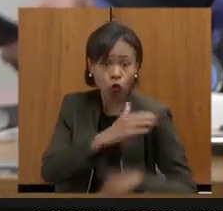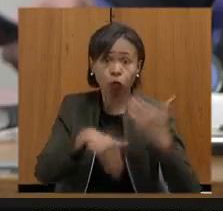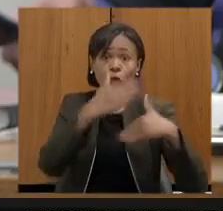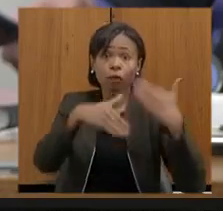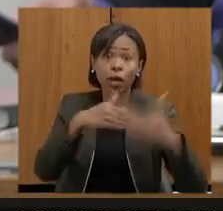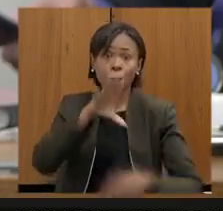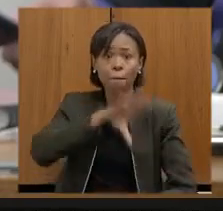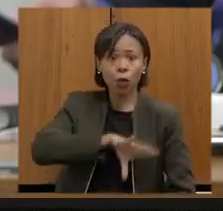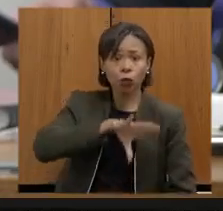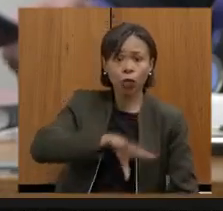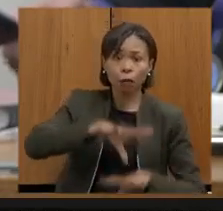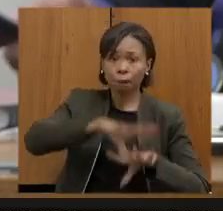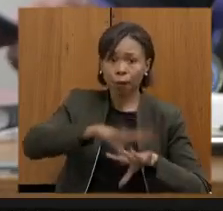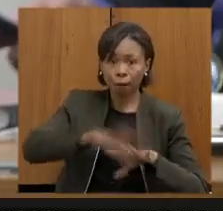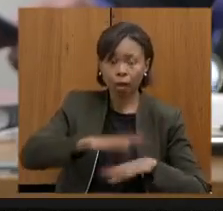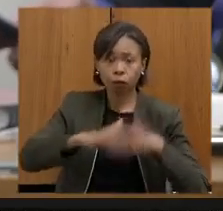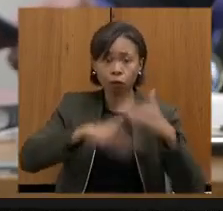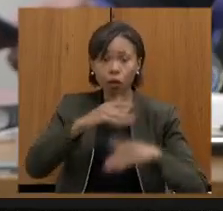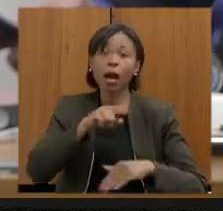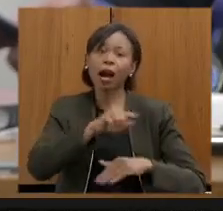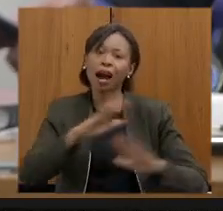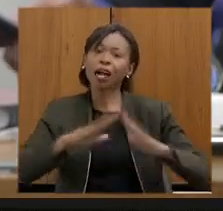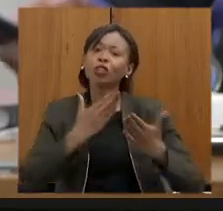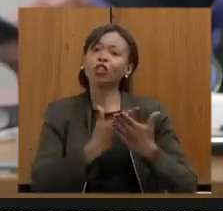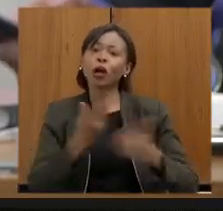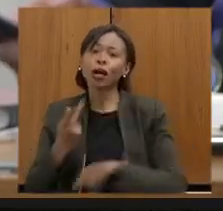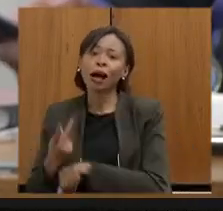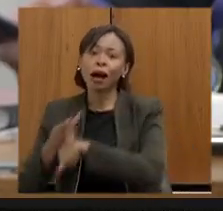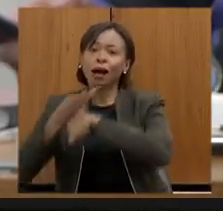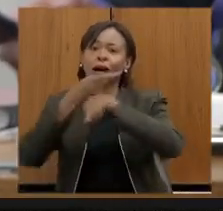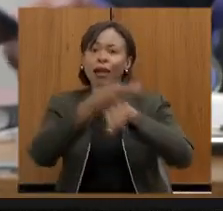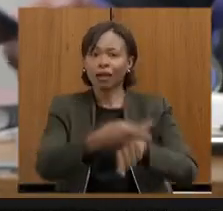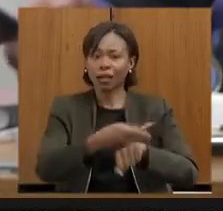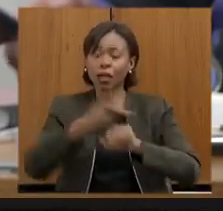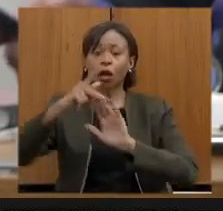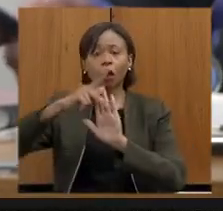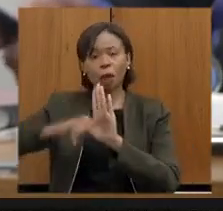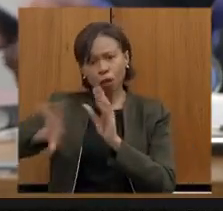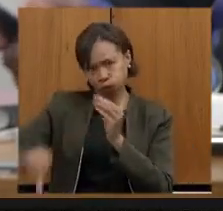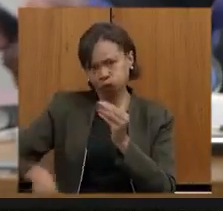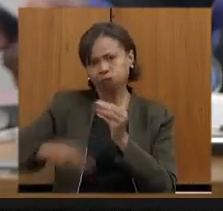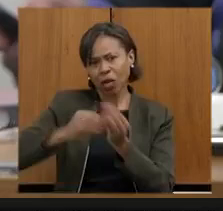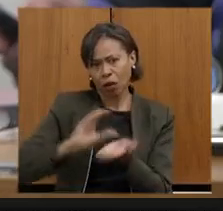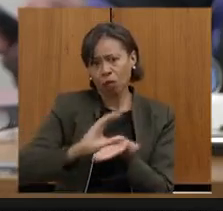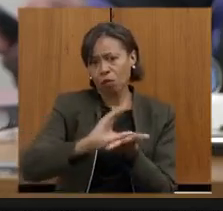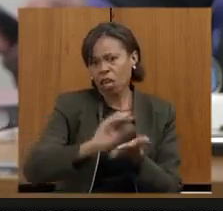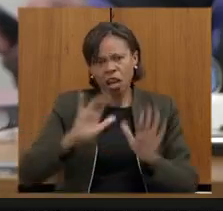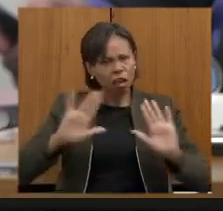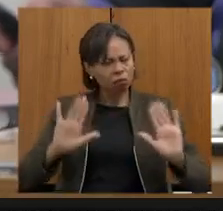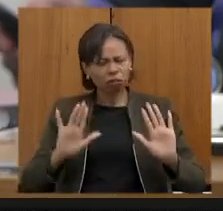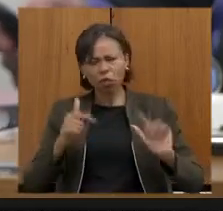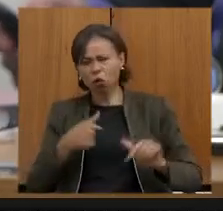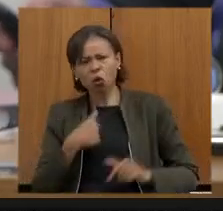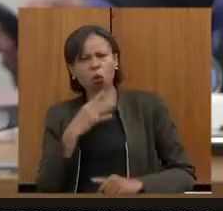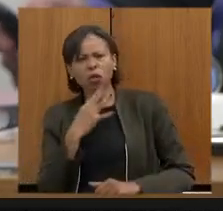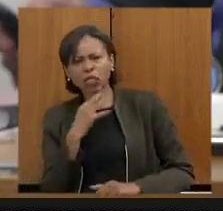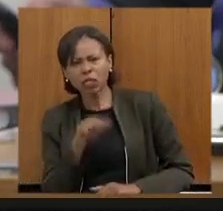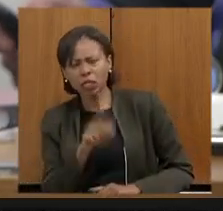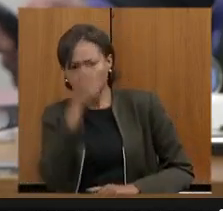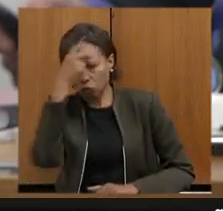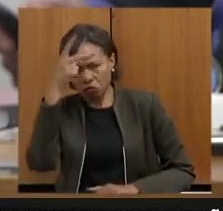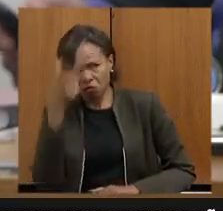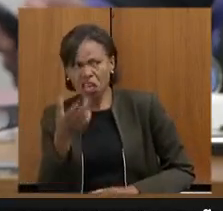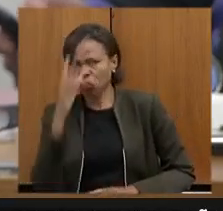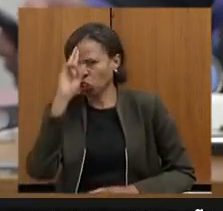matemática, elas recebem a premiação de emenda parlamentar sem a necessidade de eu conhecer o prefeito da cidade, sem a necessidade de eu conhecer a